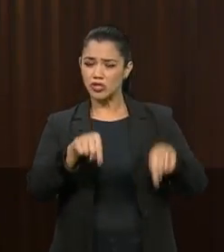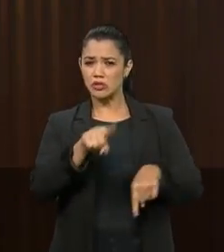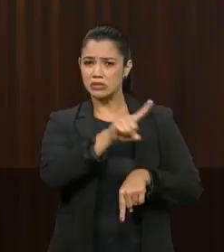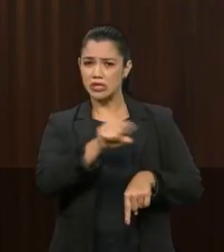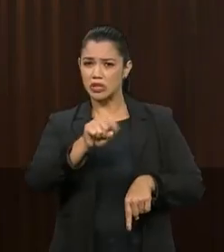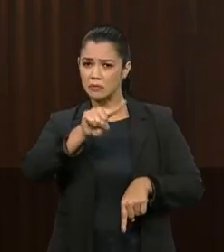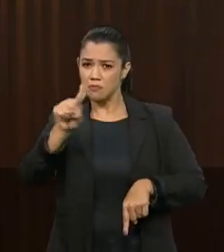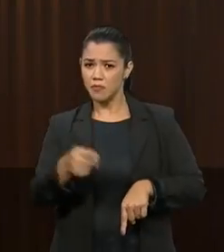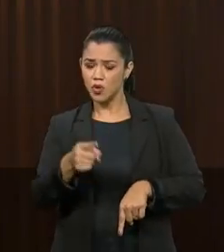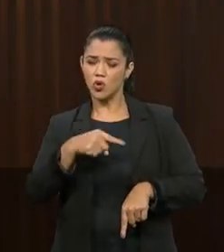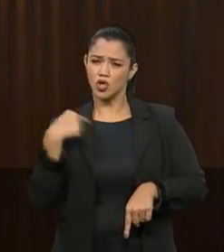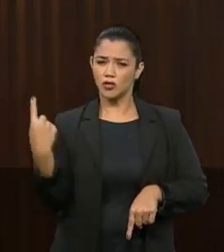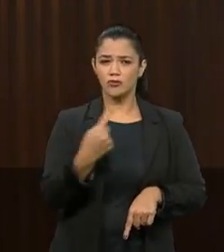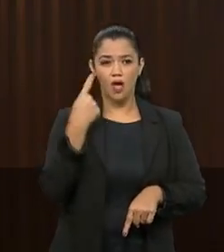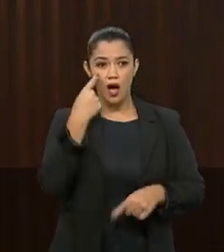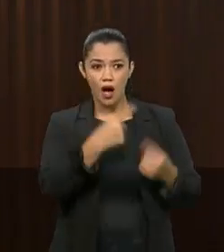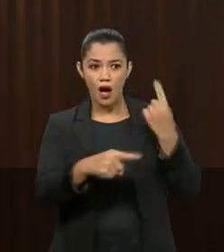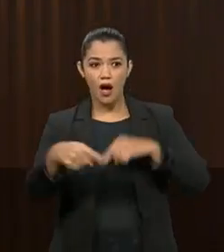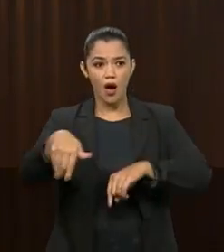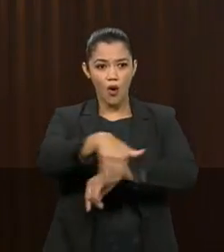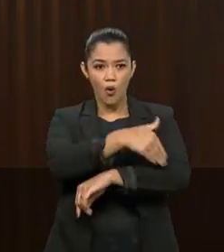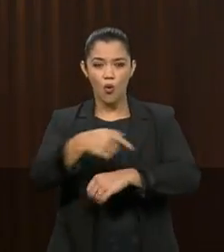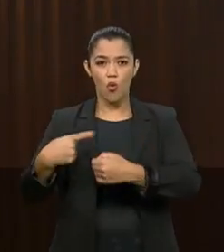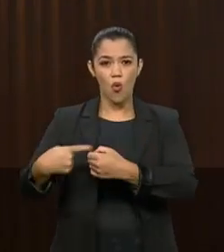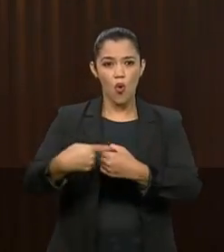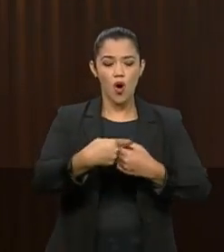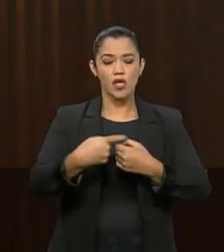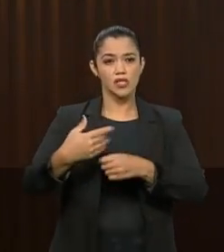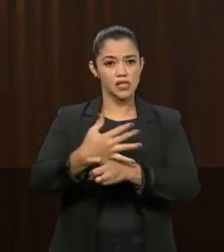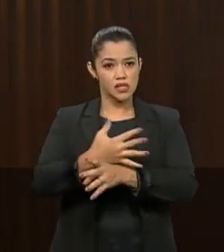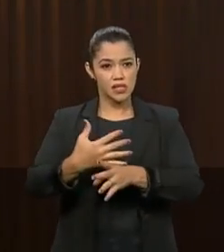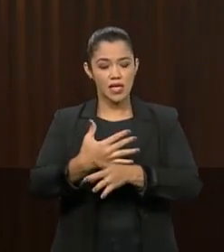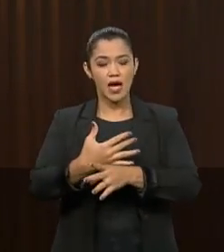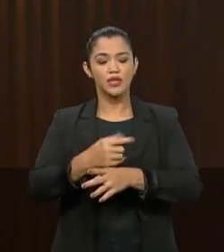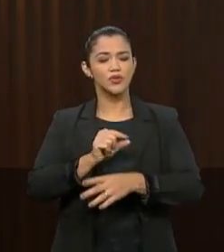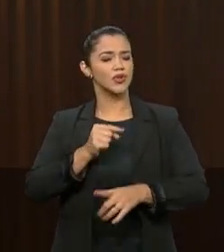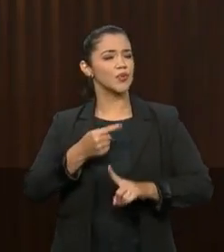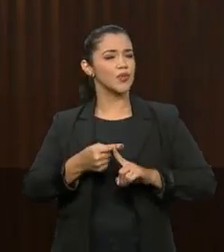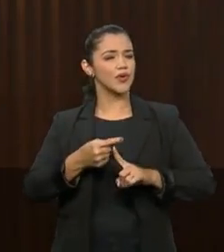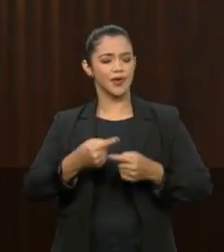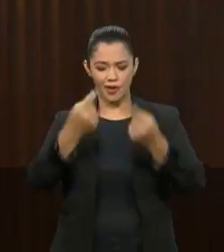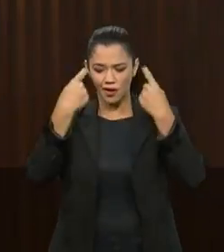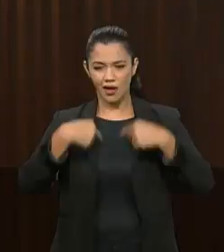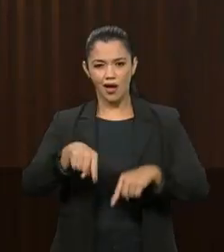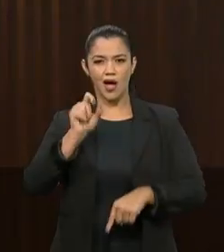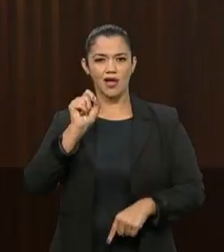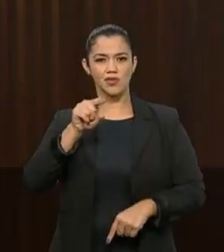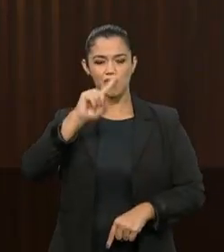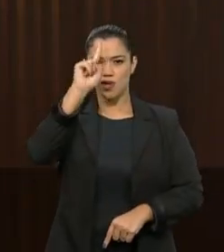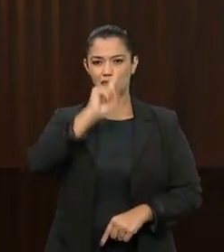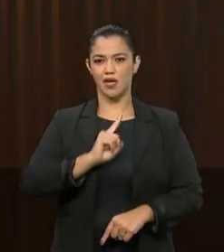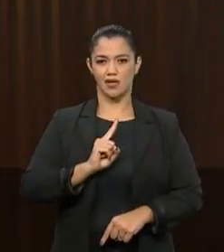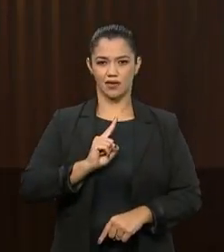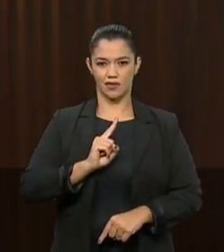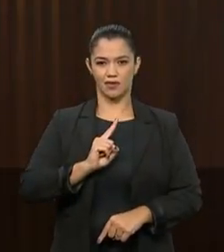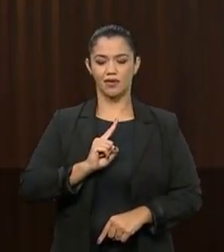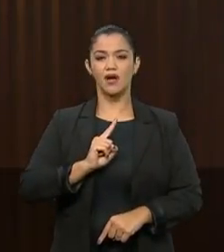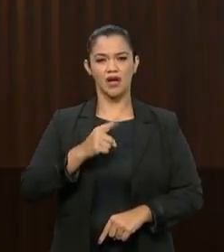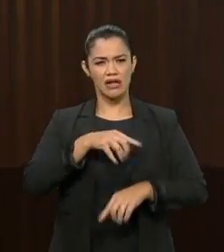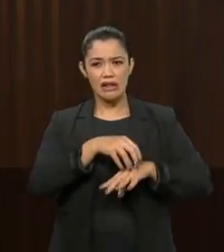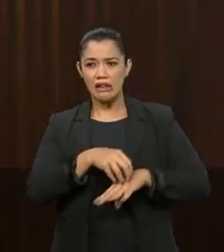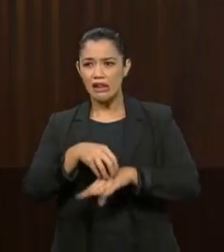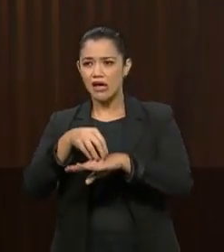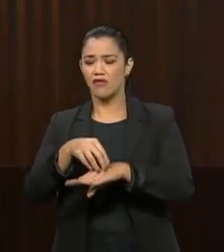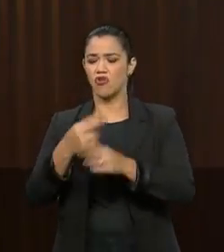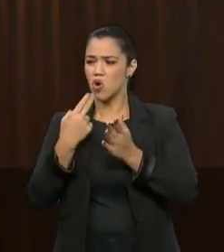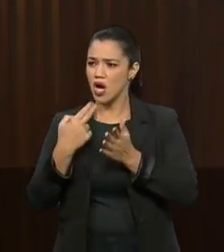empregados que nós reconhecemos nas nossas cidades, nas nossas ruas, de uniforme azul e amarelo. Levam